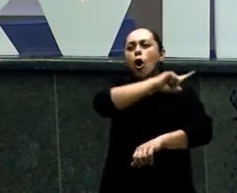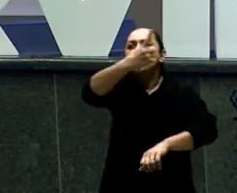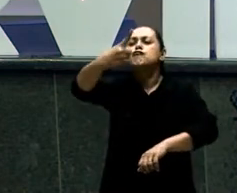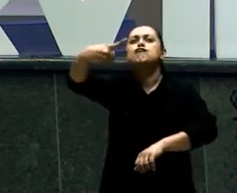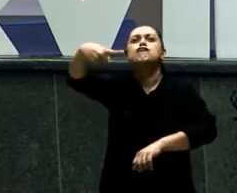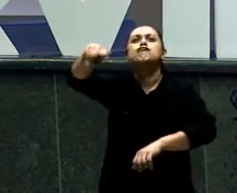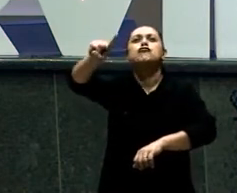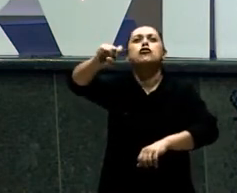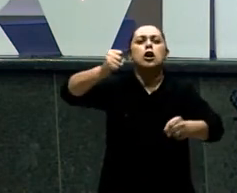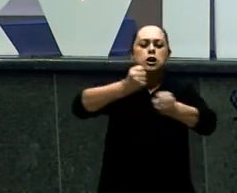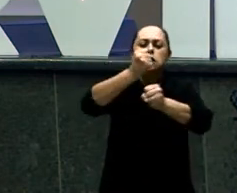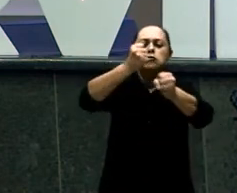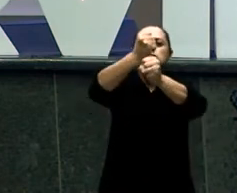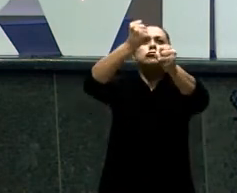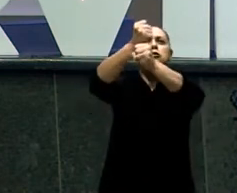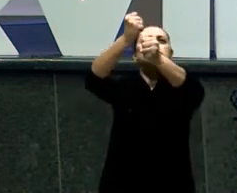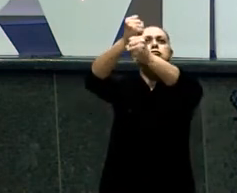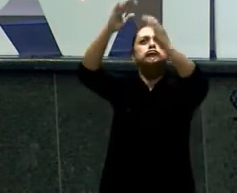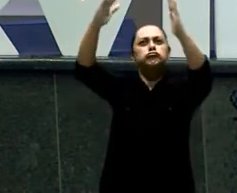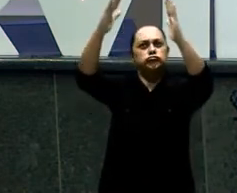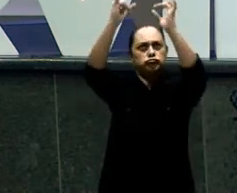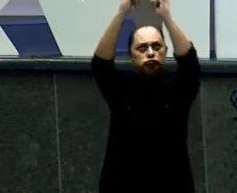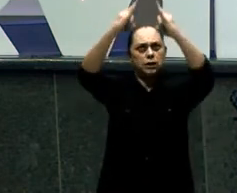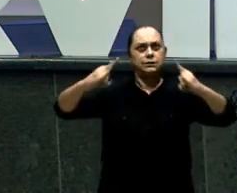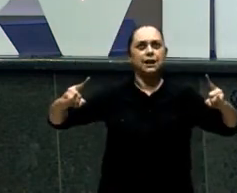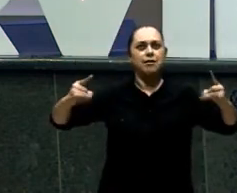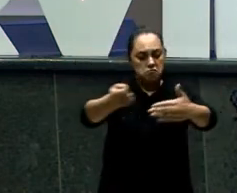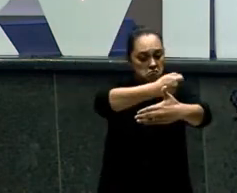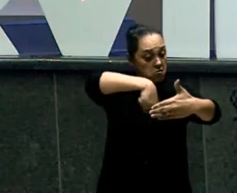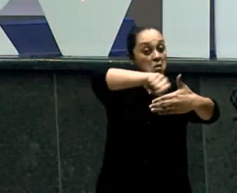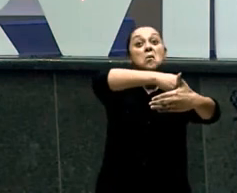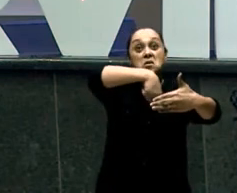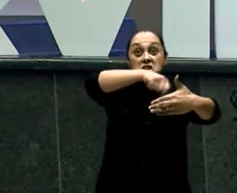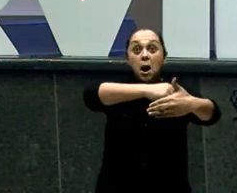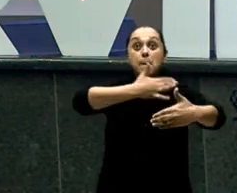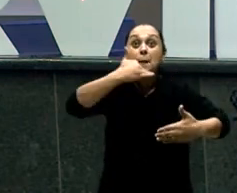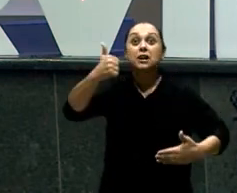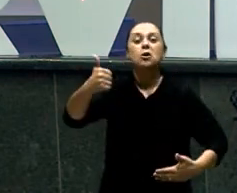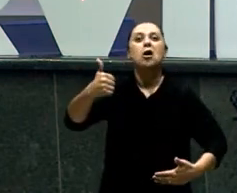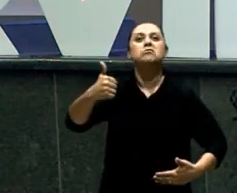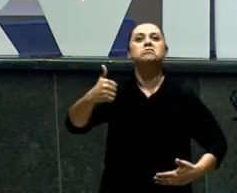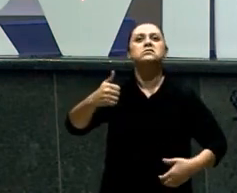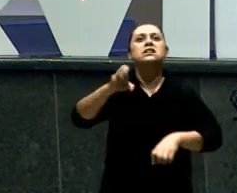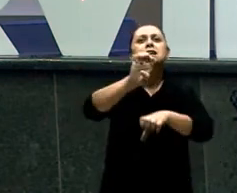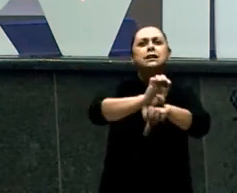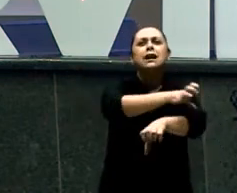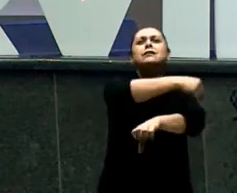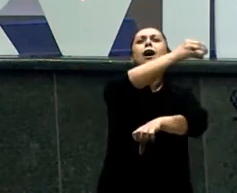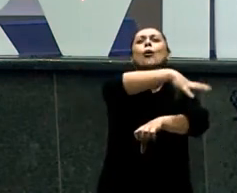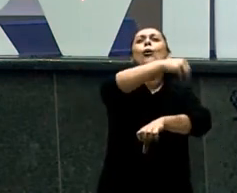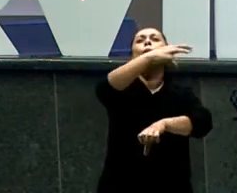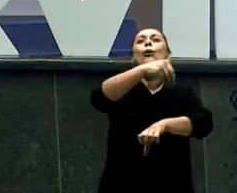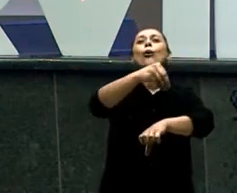Cozinheiro E Ezaú Um grande Caçador Só que Sabe